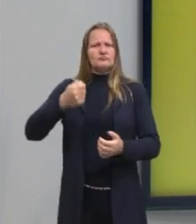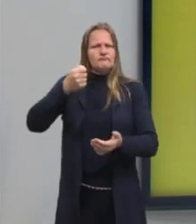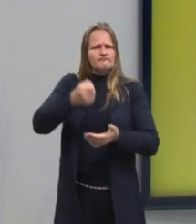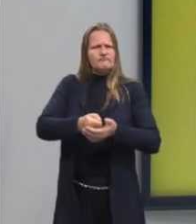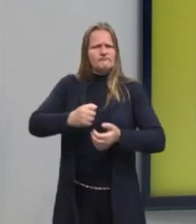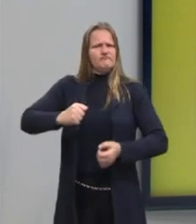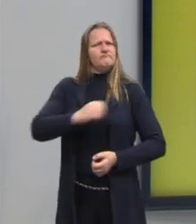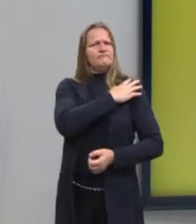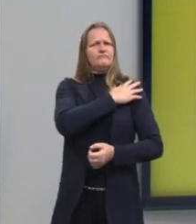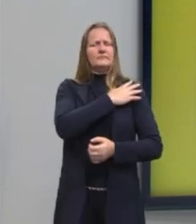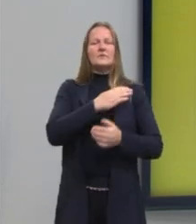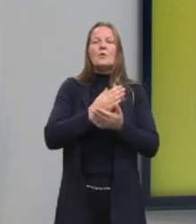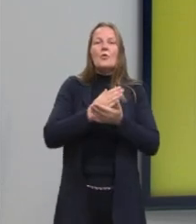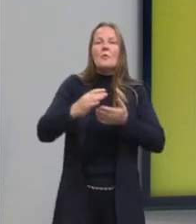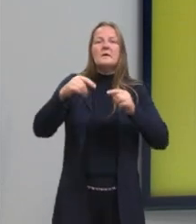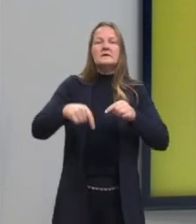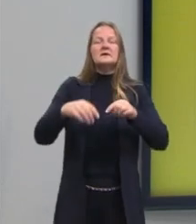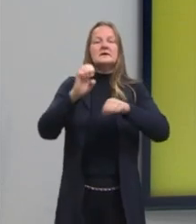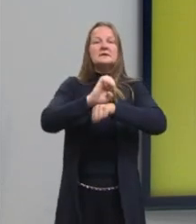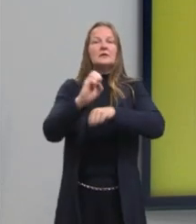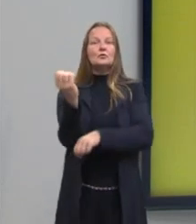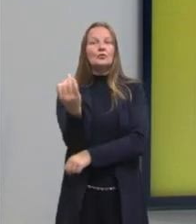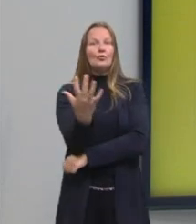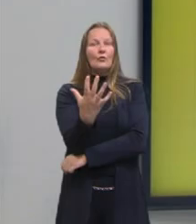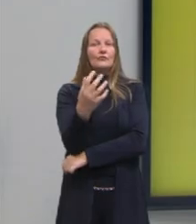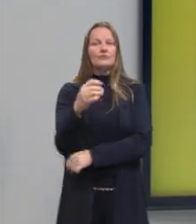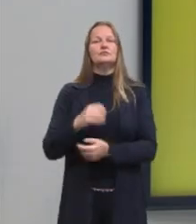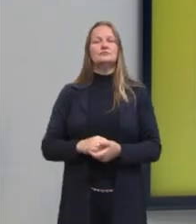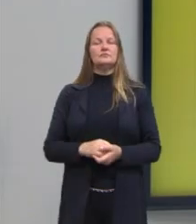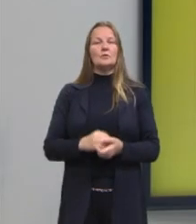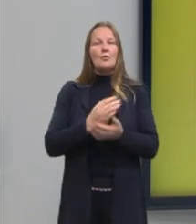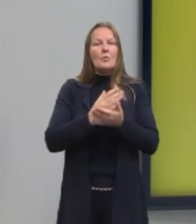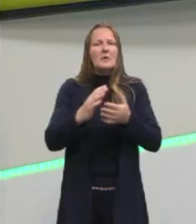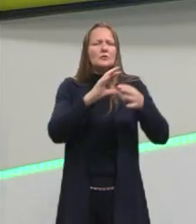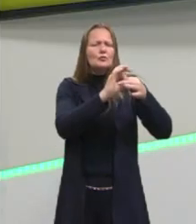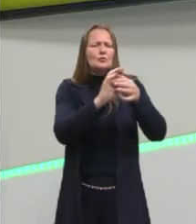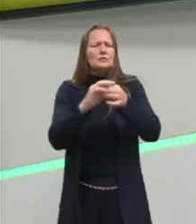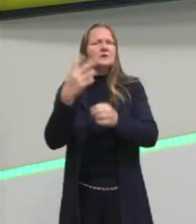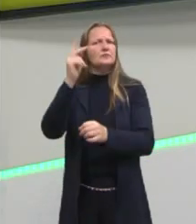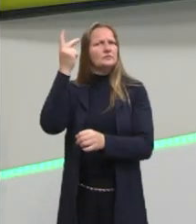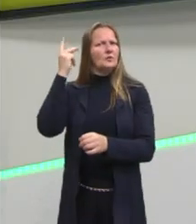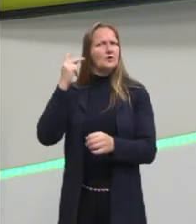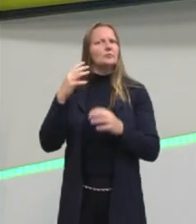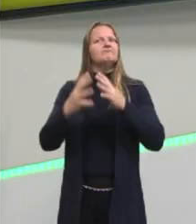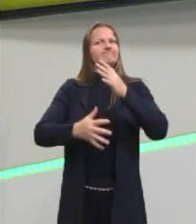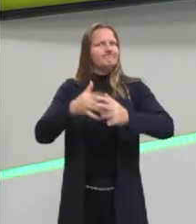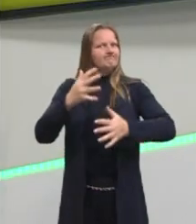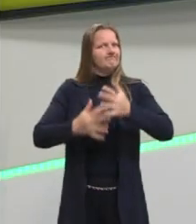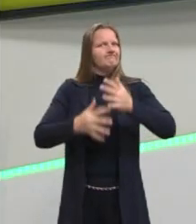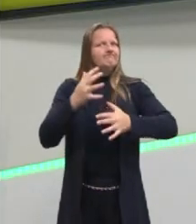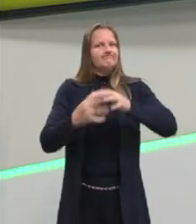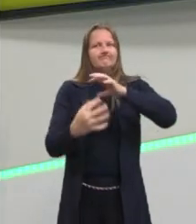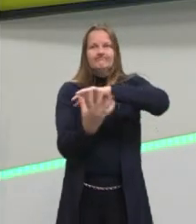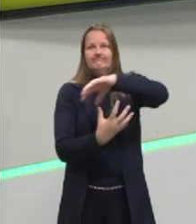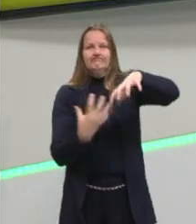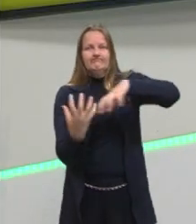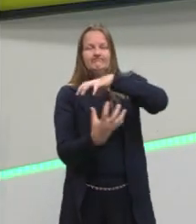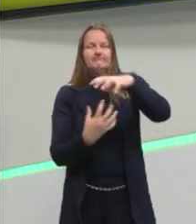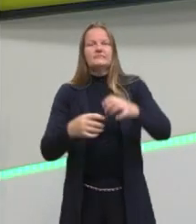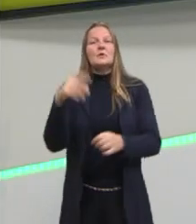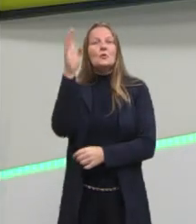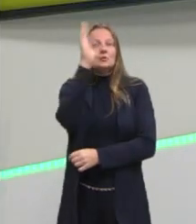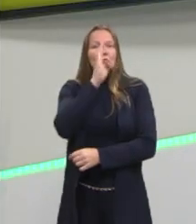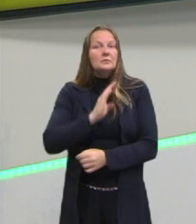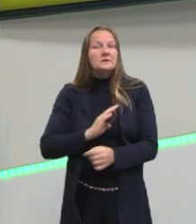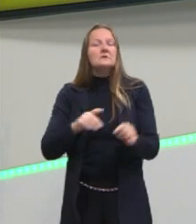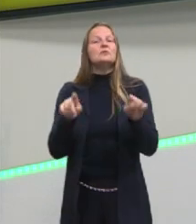Também se aproximava com o Estado Novo. Então, olha só como a gente tem um contexto histórico bastante conturbado, não apenas no Brasil, mas